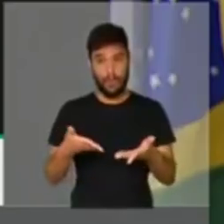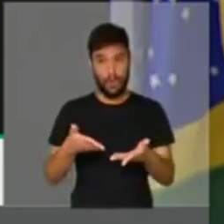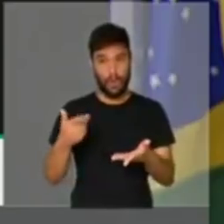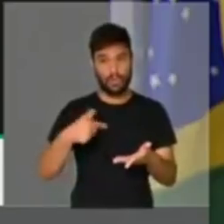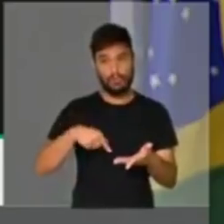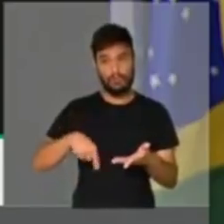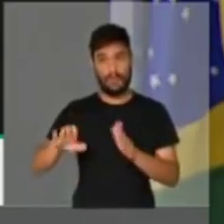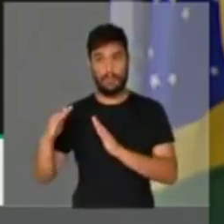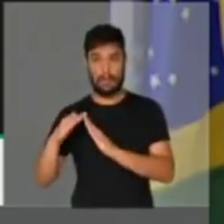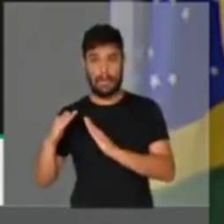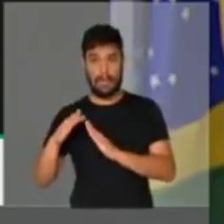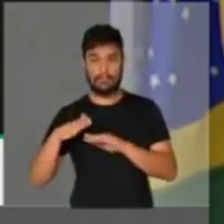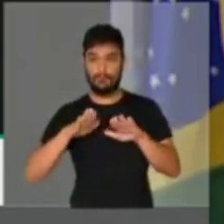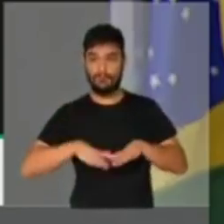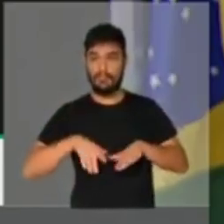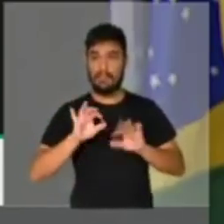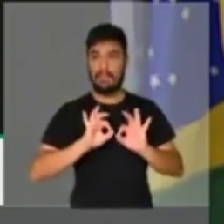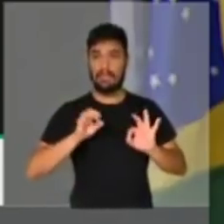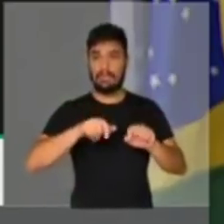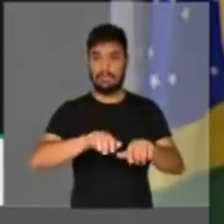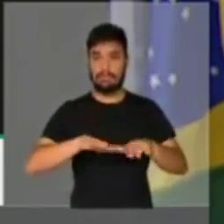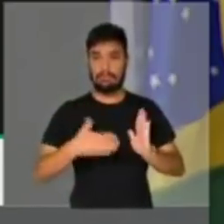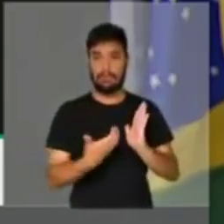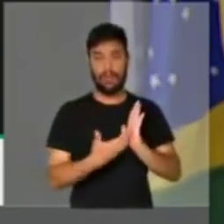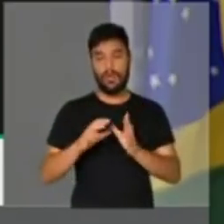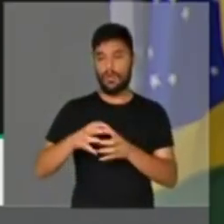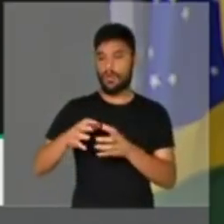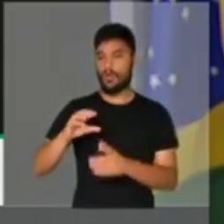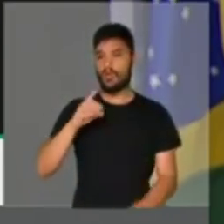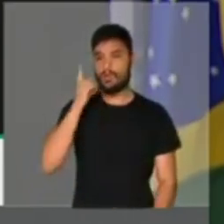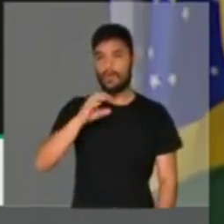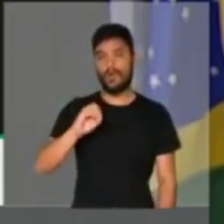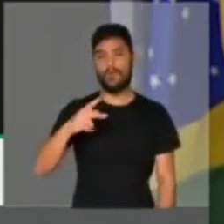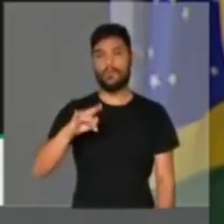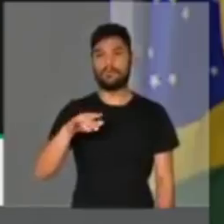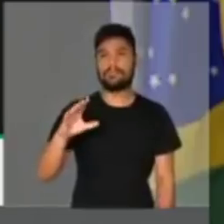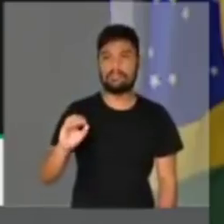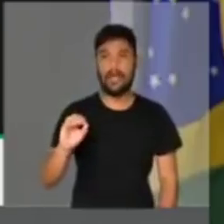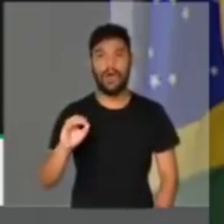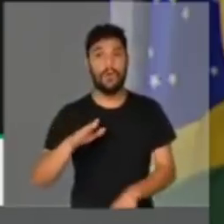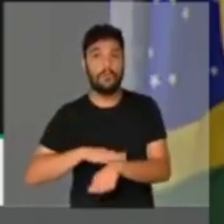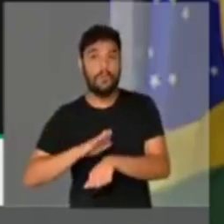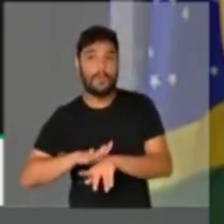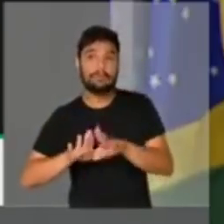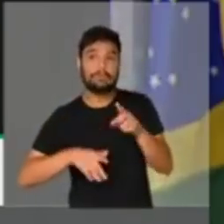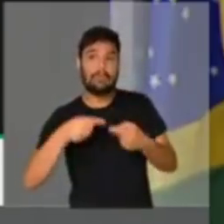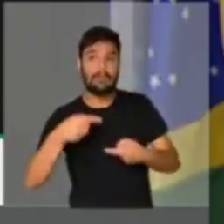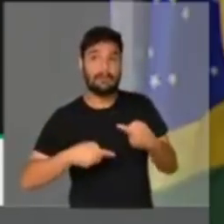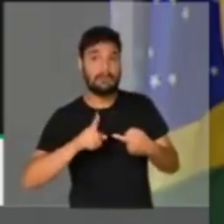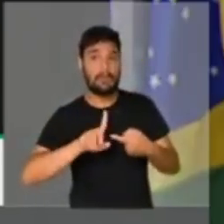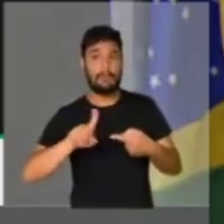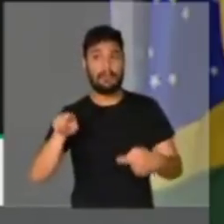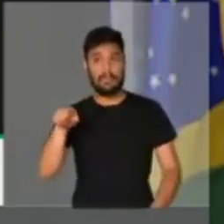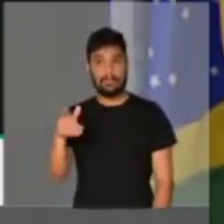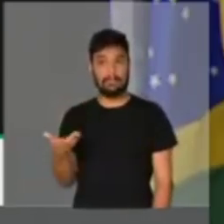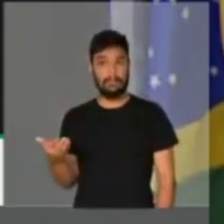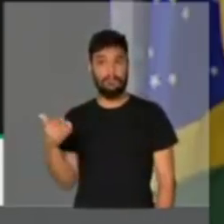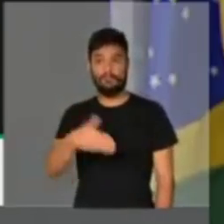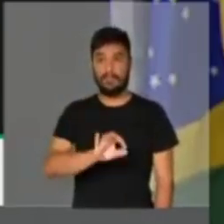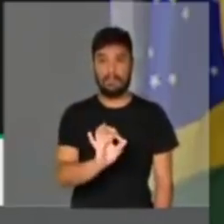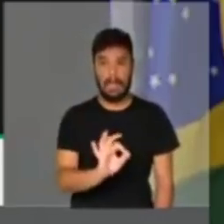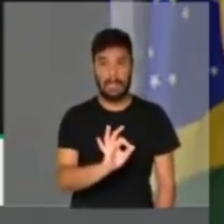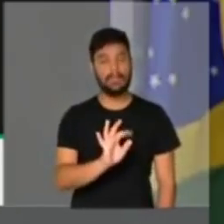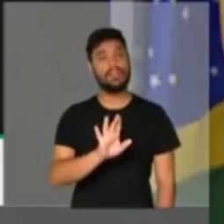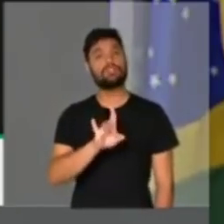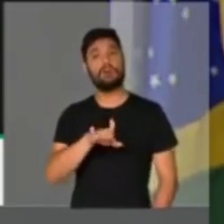hoje, com praticamente nenhum parlamentar da oposição aqui, que seria efetivamente o espaço para debater, mas que eles não vêm porque só querem debater